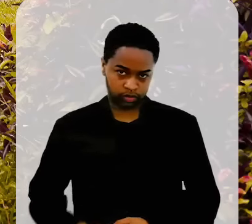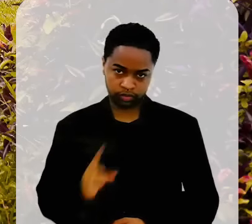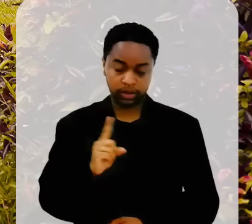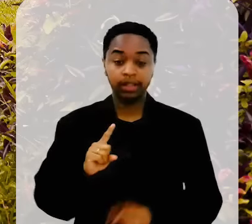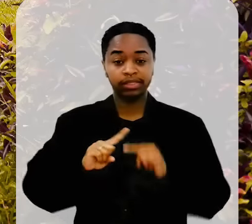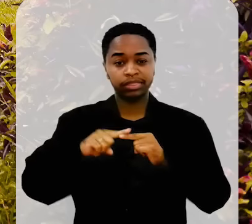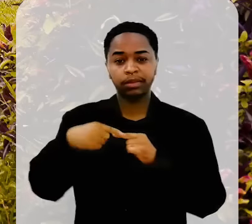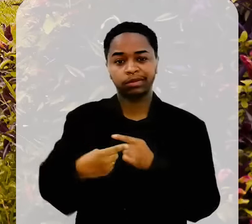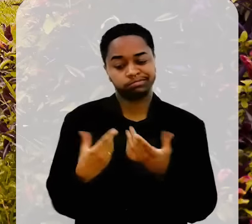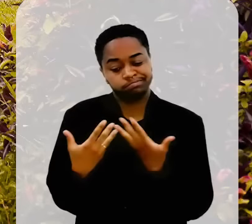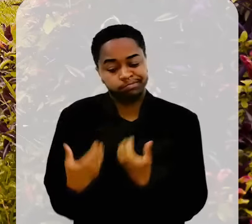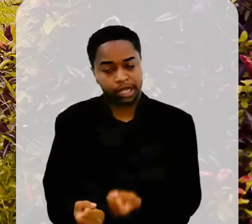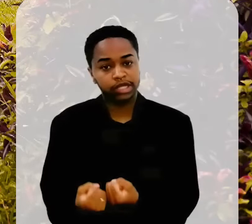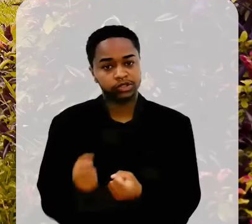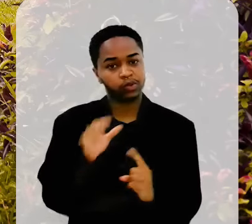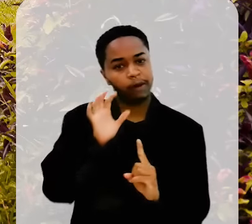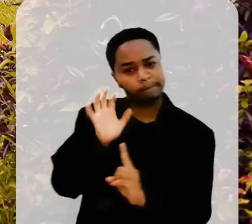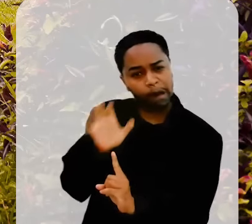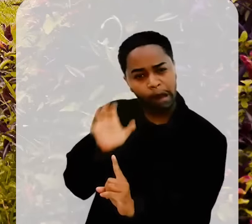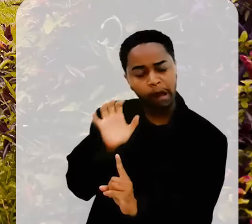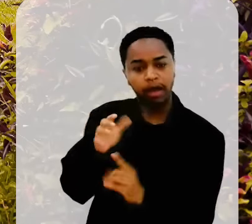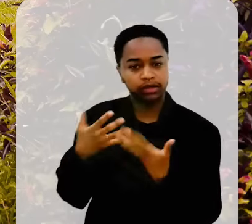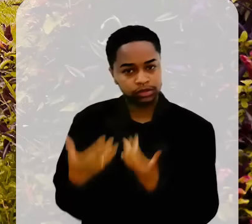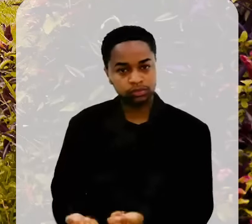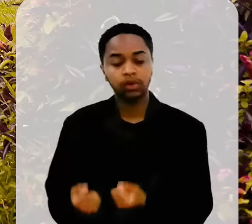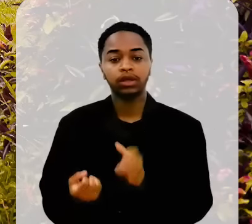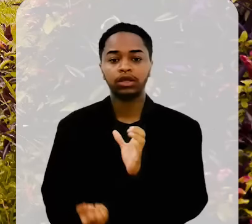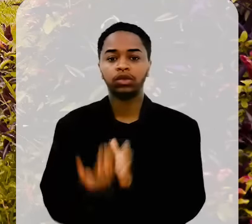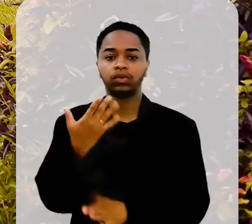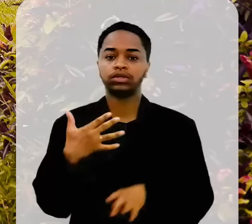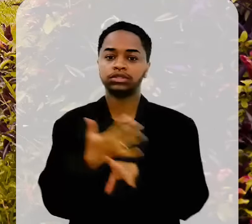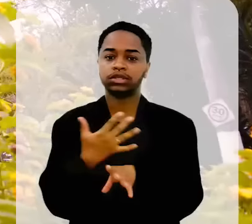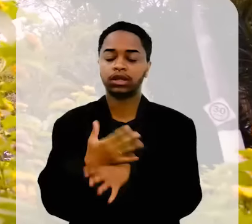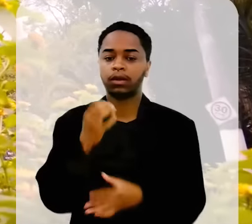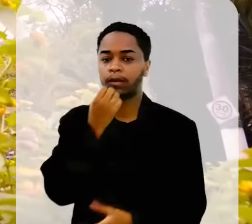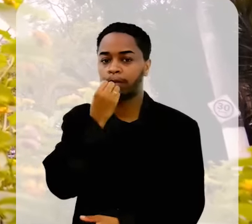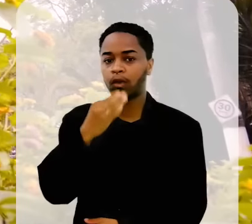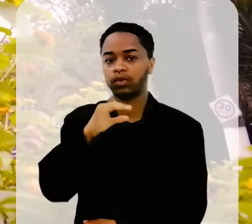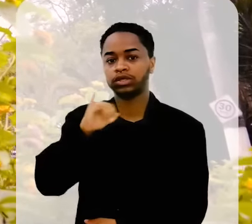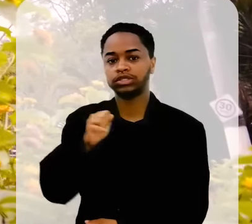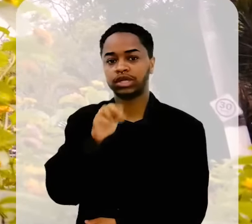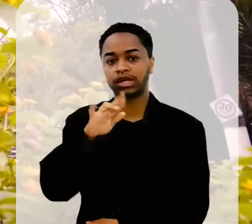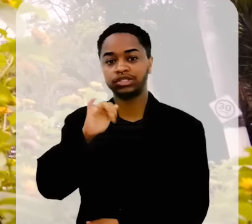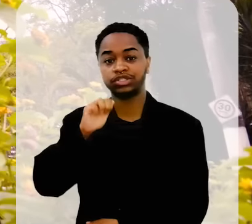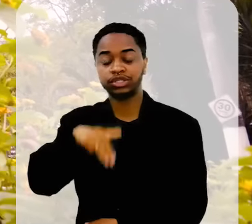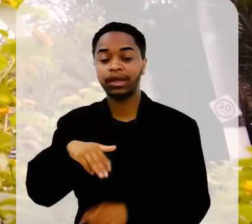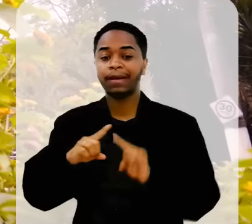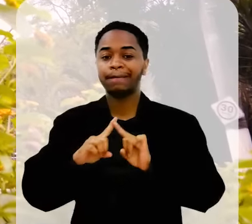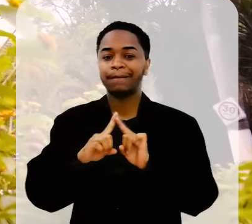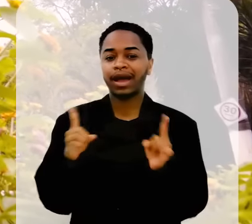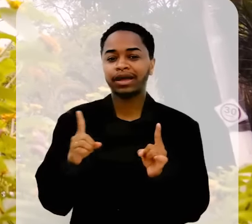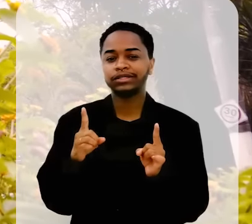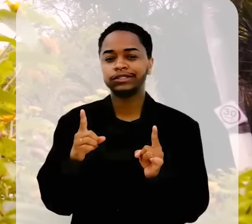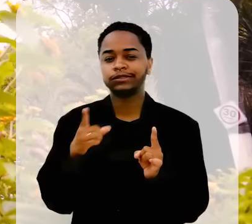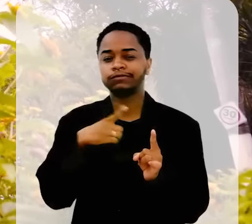governador, presidente da província, acabou cedendo essa pressão e criou o município de Bom Jardim. Mas num eufemismo